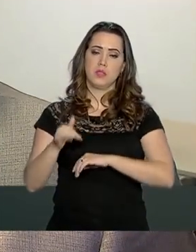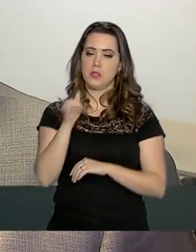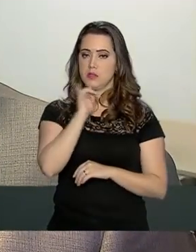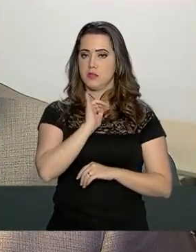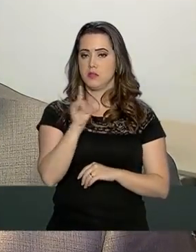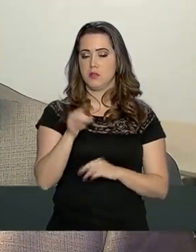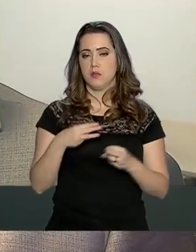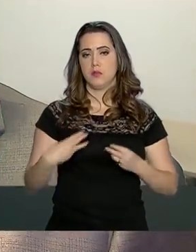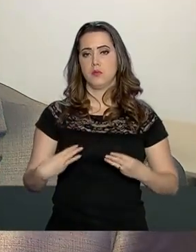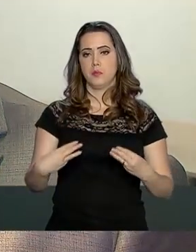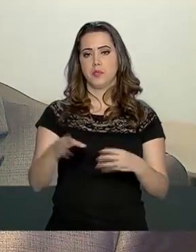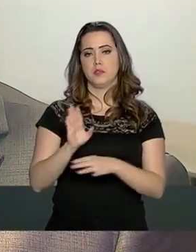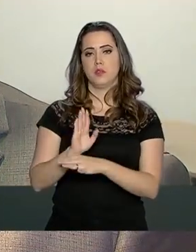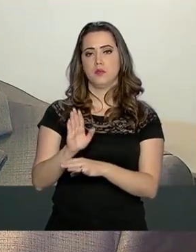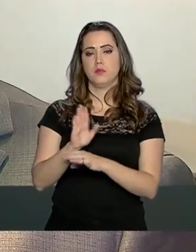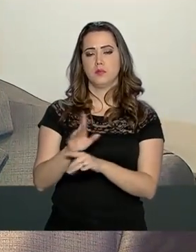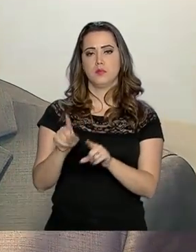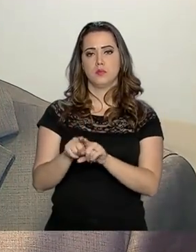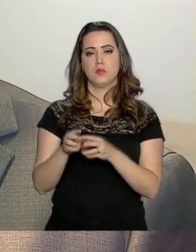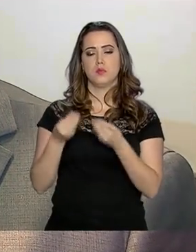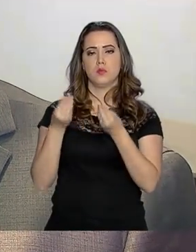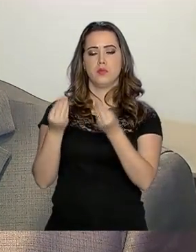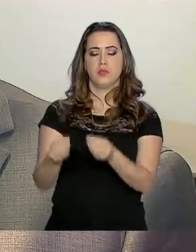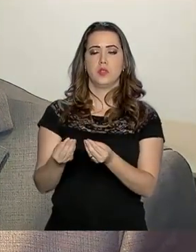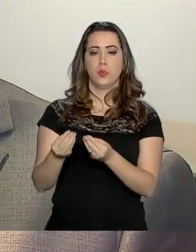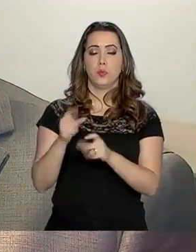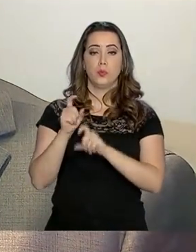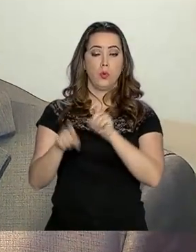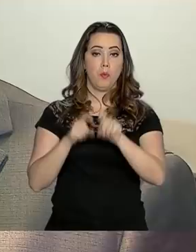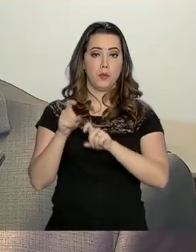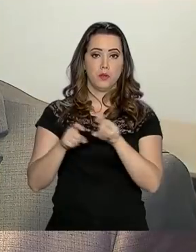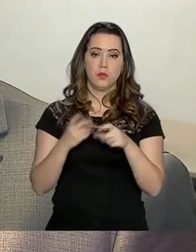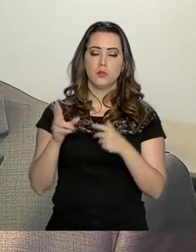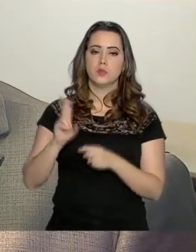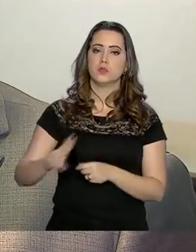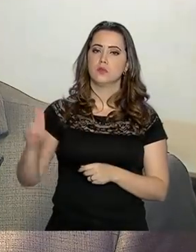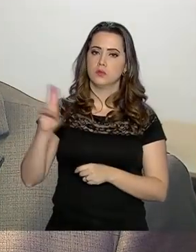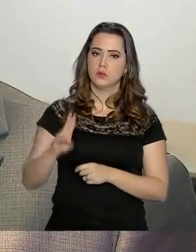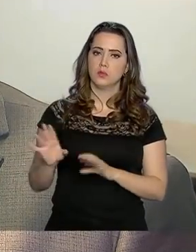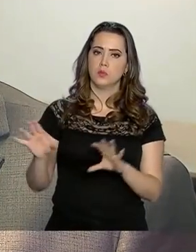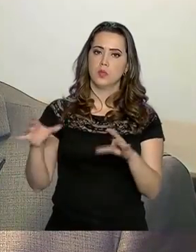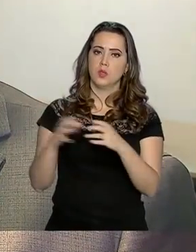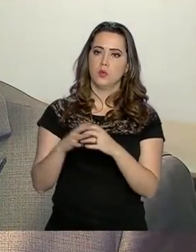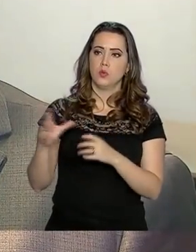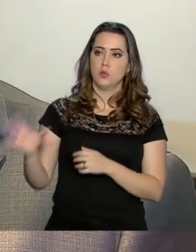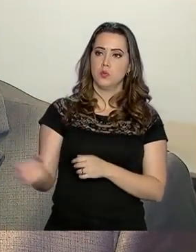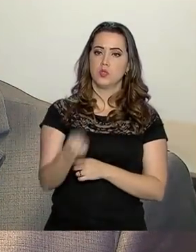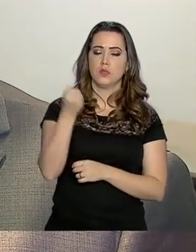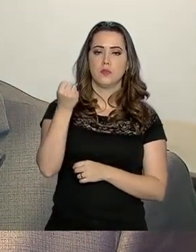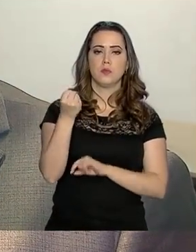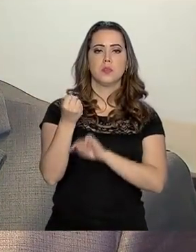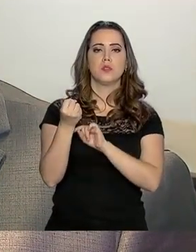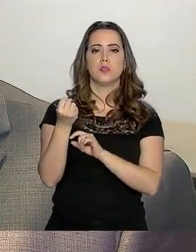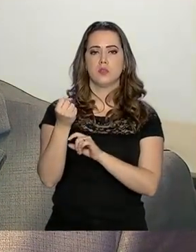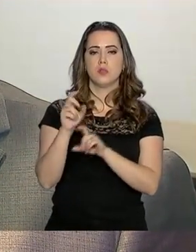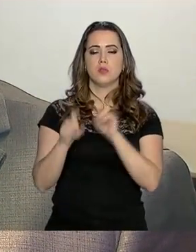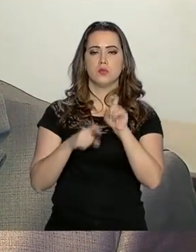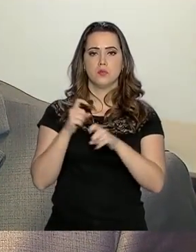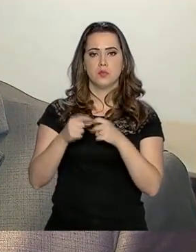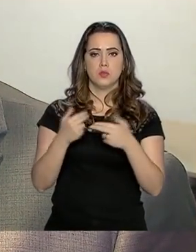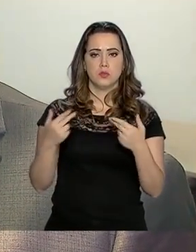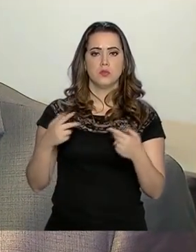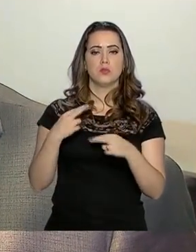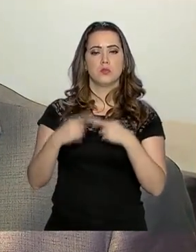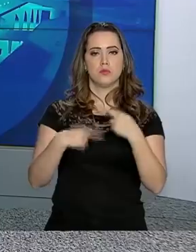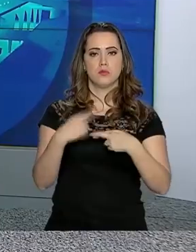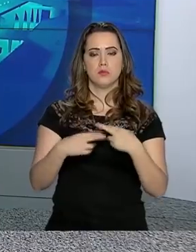exemplo, o Ministério ajudou a fornecer computadores para que fossem utilizados pelas equipes de resgate e esses computadores, grande parte deles,